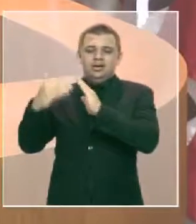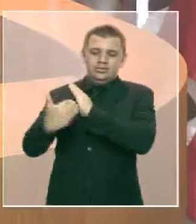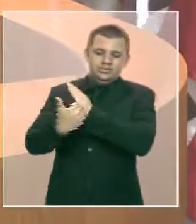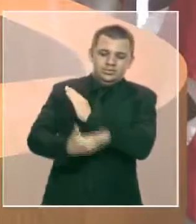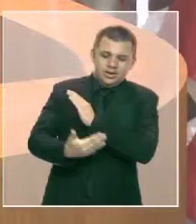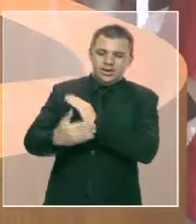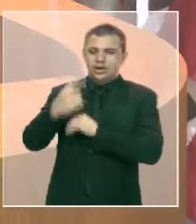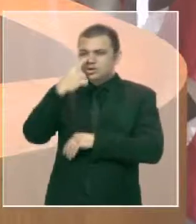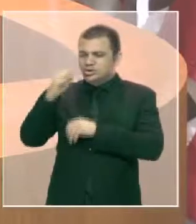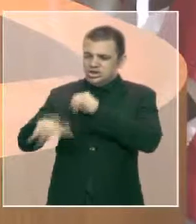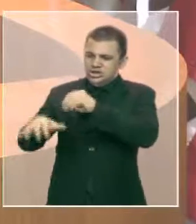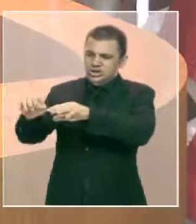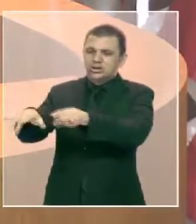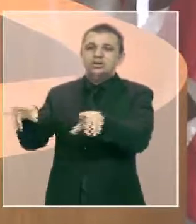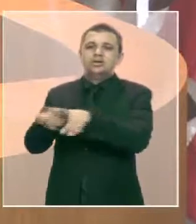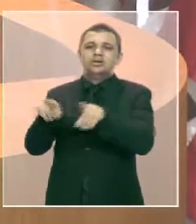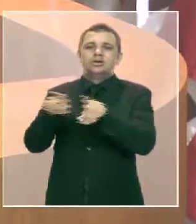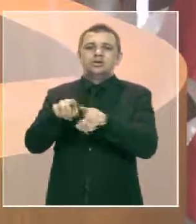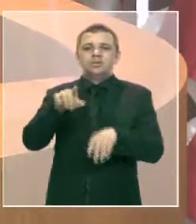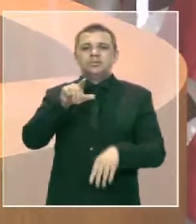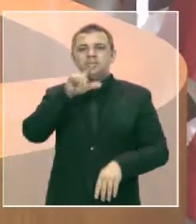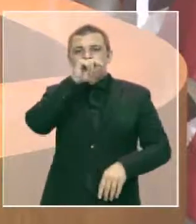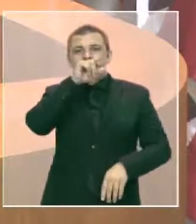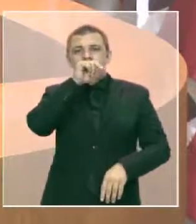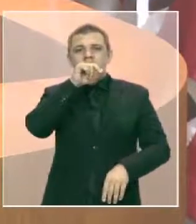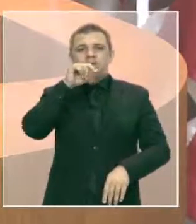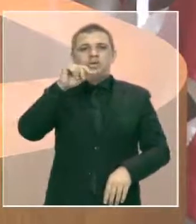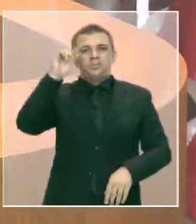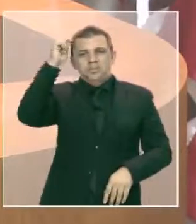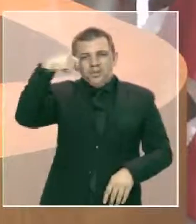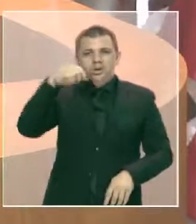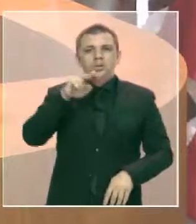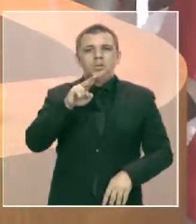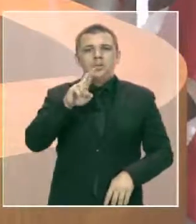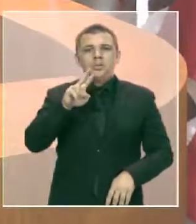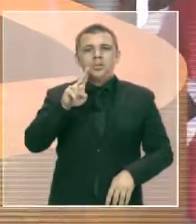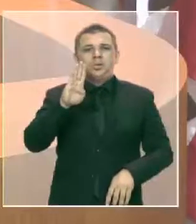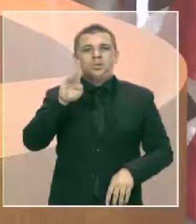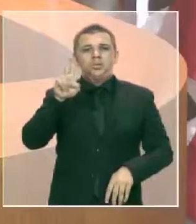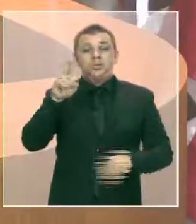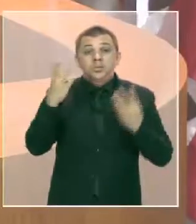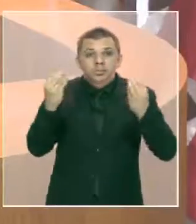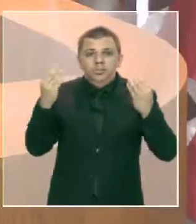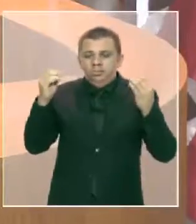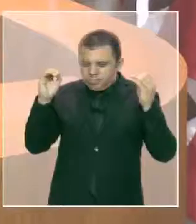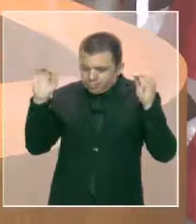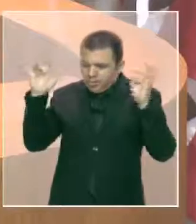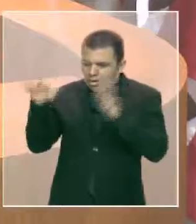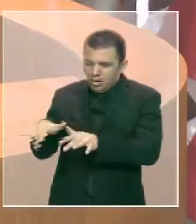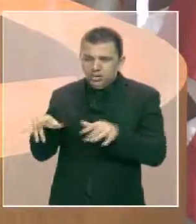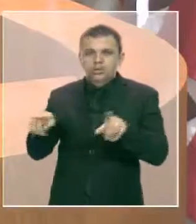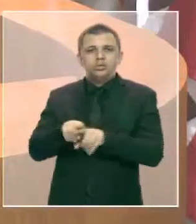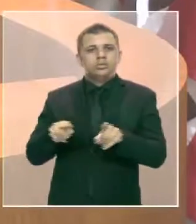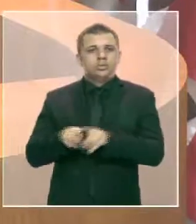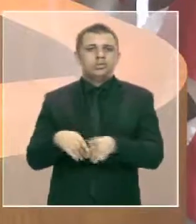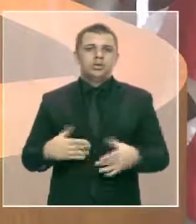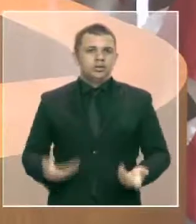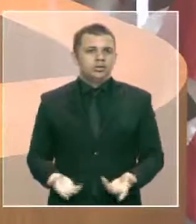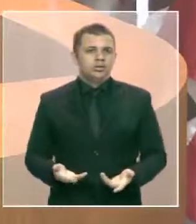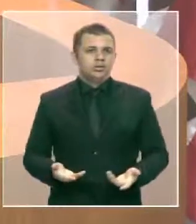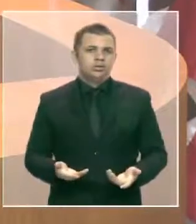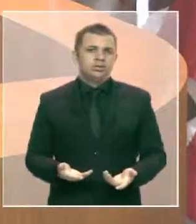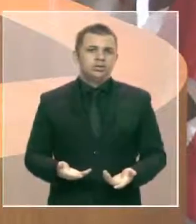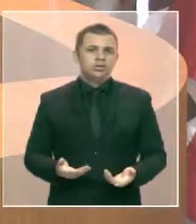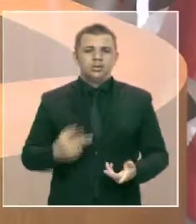população não tem mais a quem reclamar. A população reclama da Prefeitura de São Luís. A Prefeitura de São Luís diz que não é competência